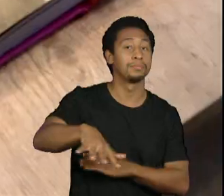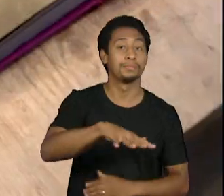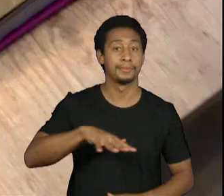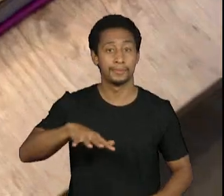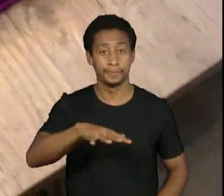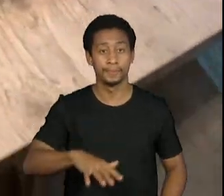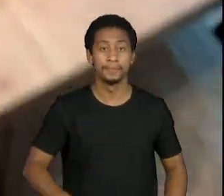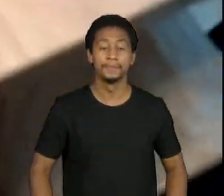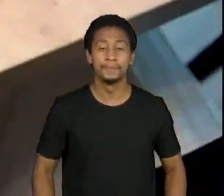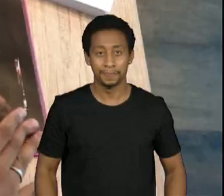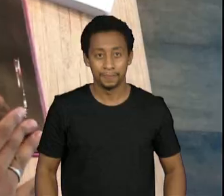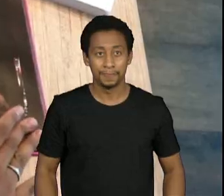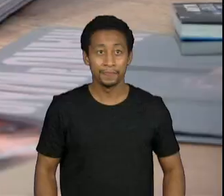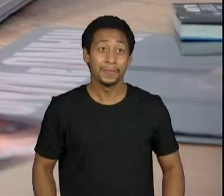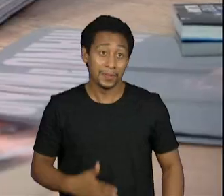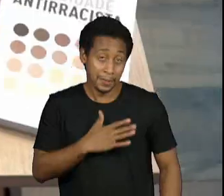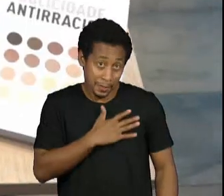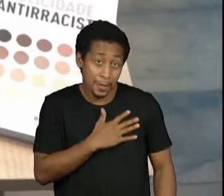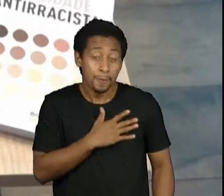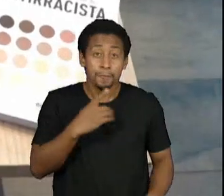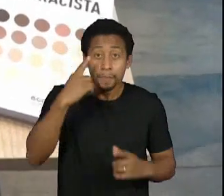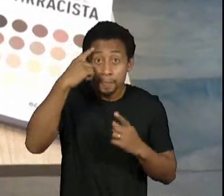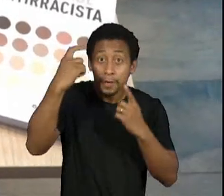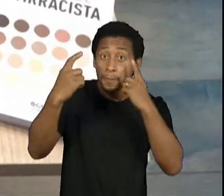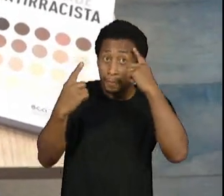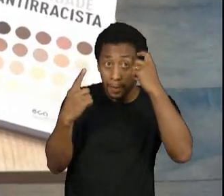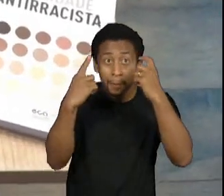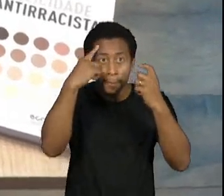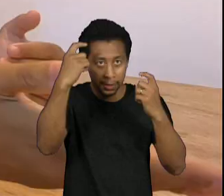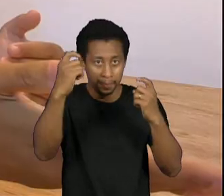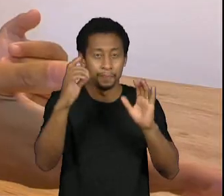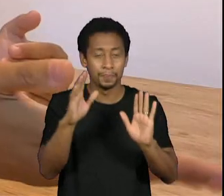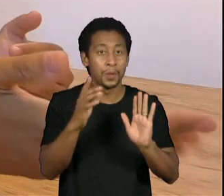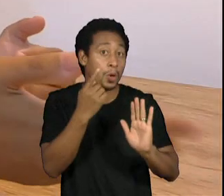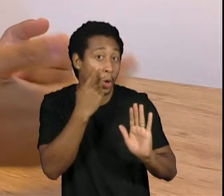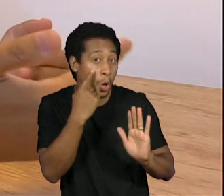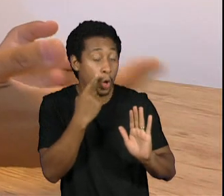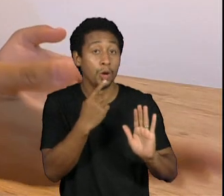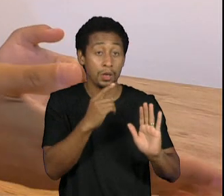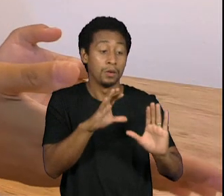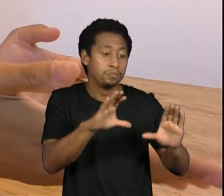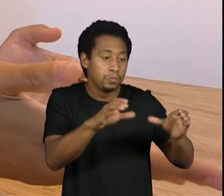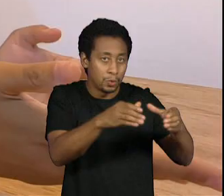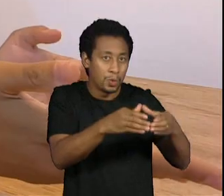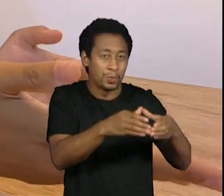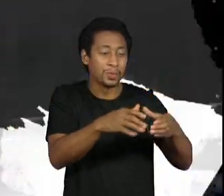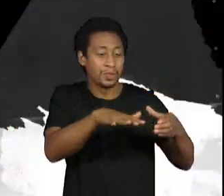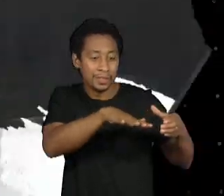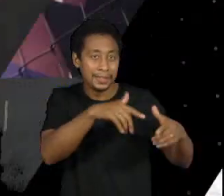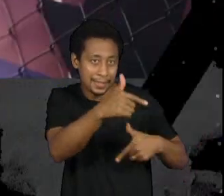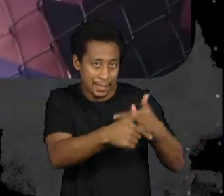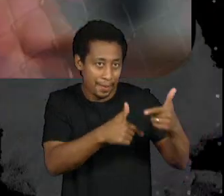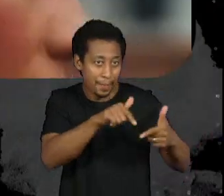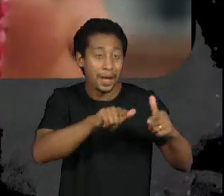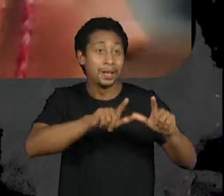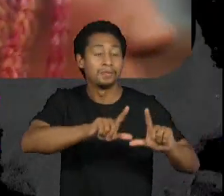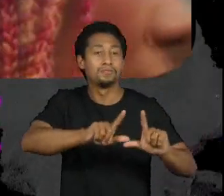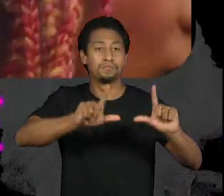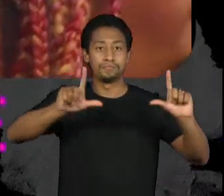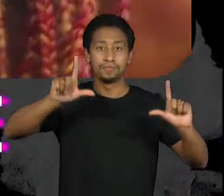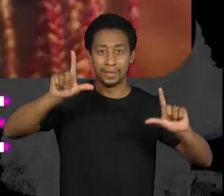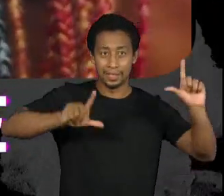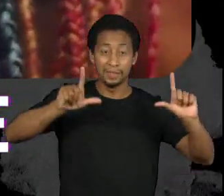Em 2015, para a gente ter ideia, a gente tinha 3% da presença de mulheres negras nas campanhas publicitárias na TV.